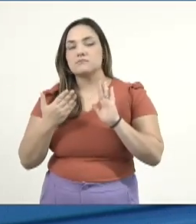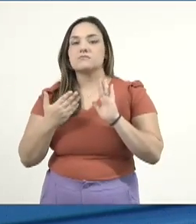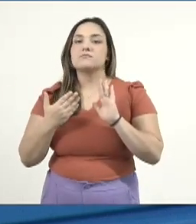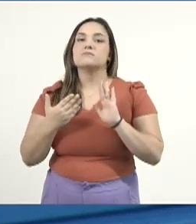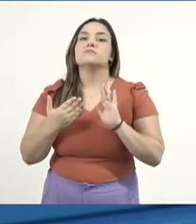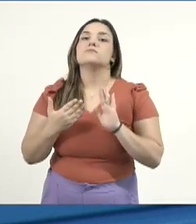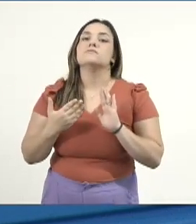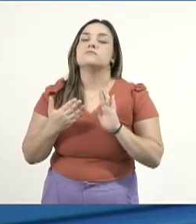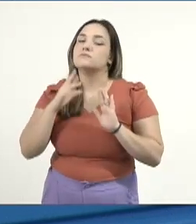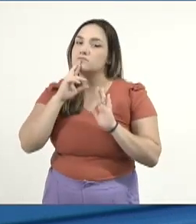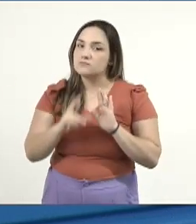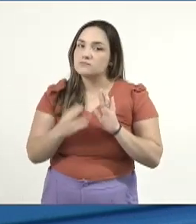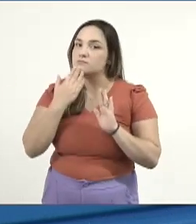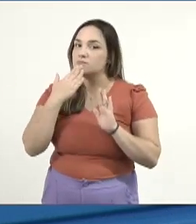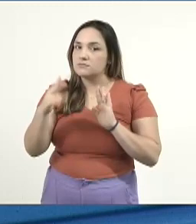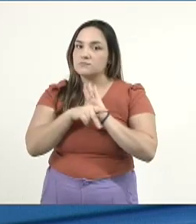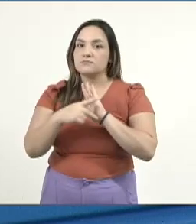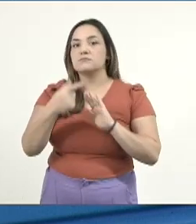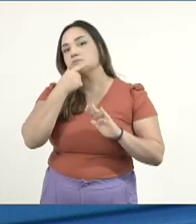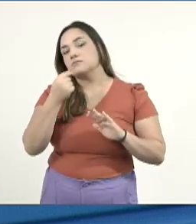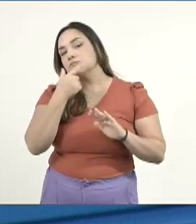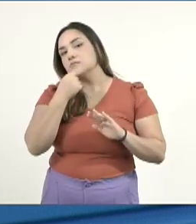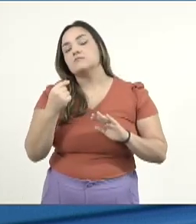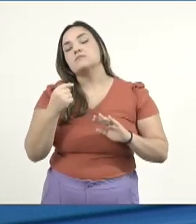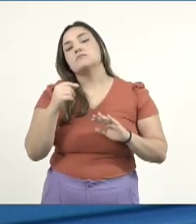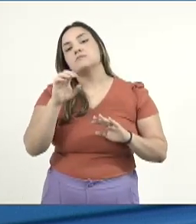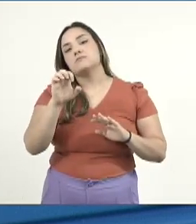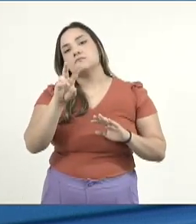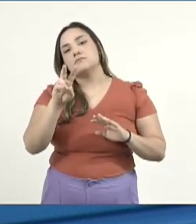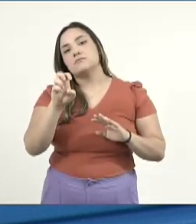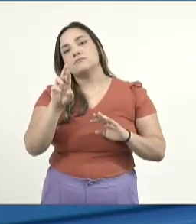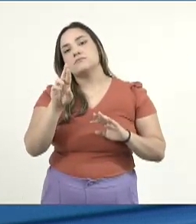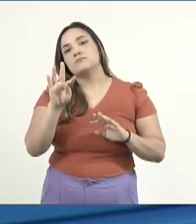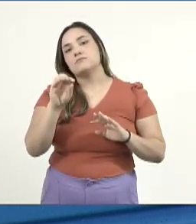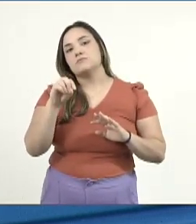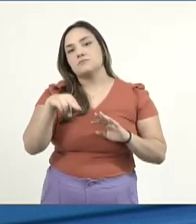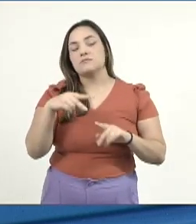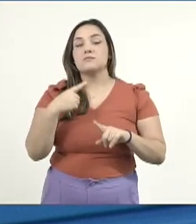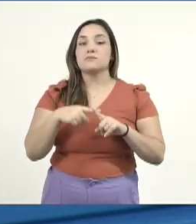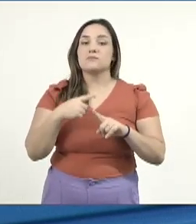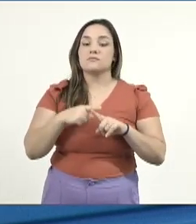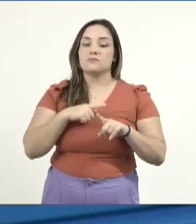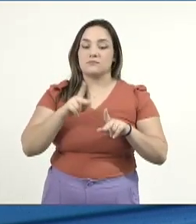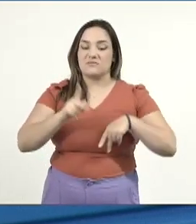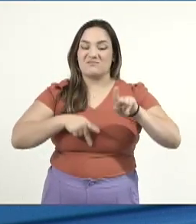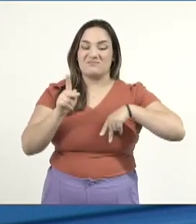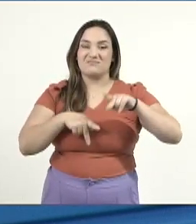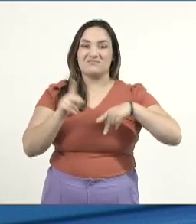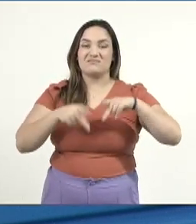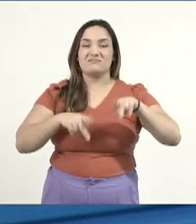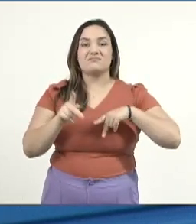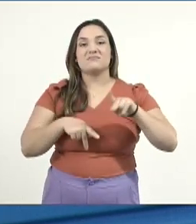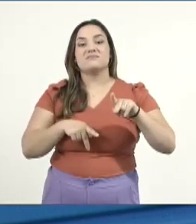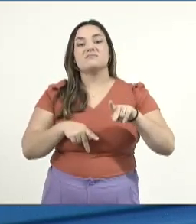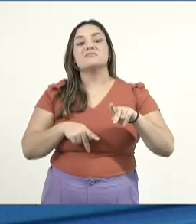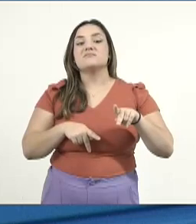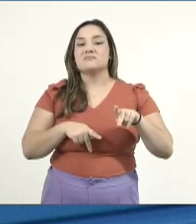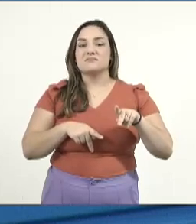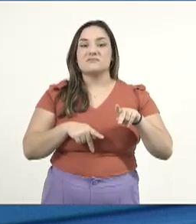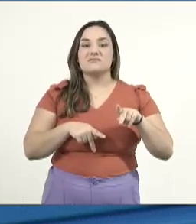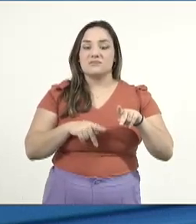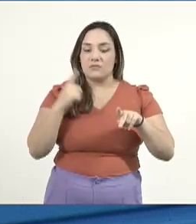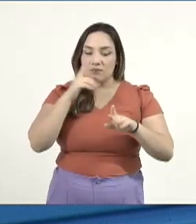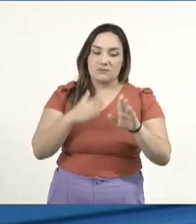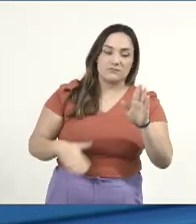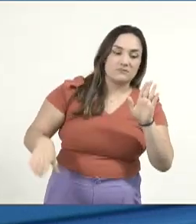pelo senhor Everton Matias. A referida avenida, que serve como acesso primário à unidade de